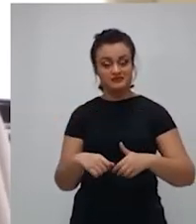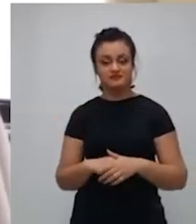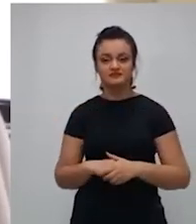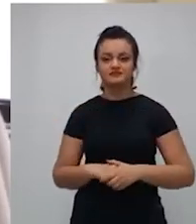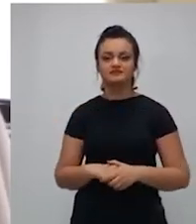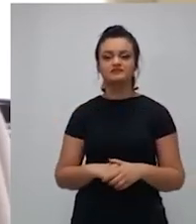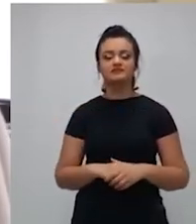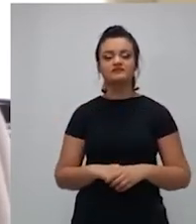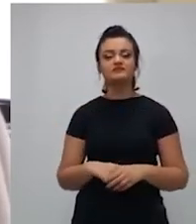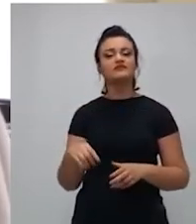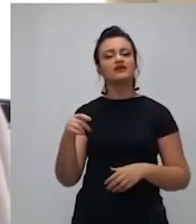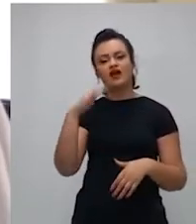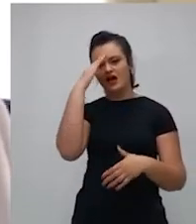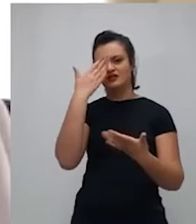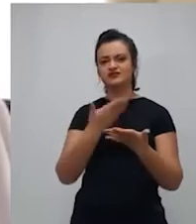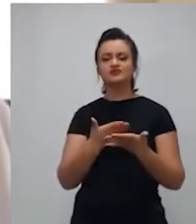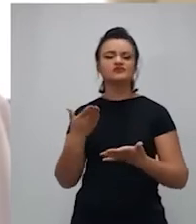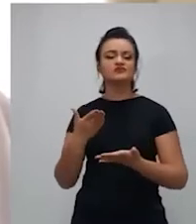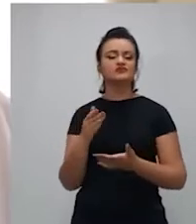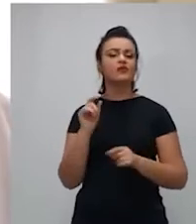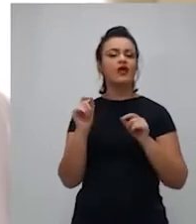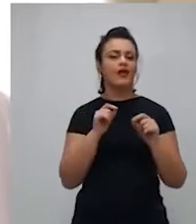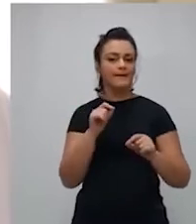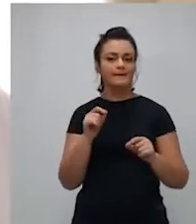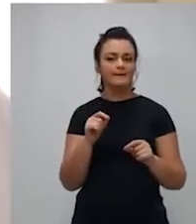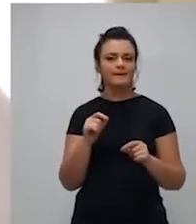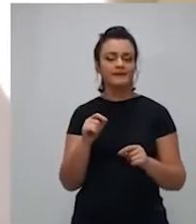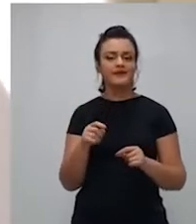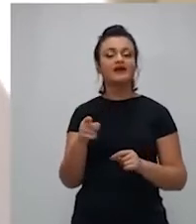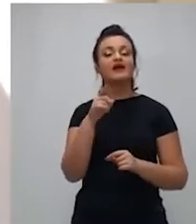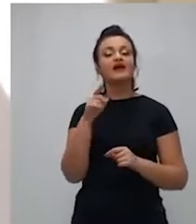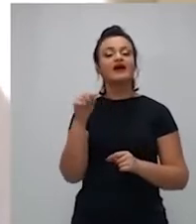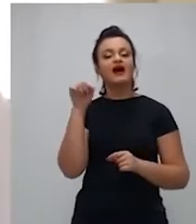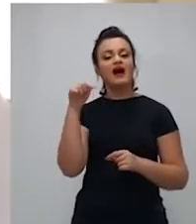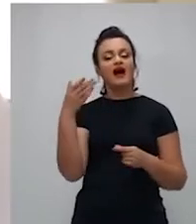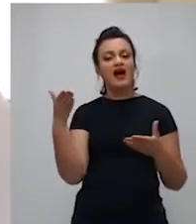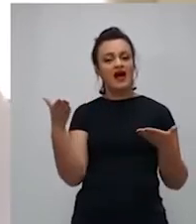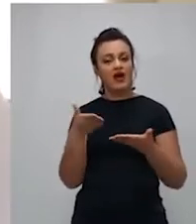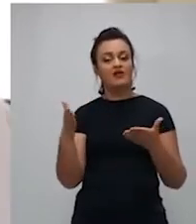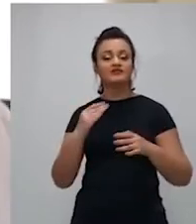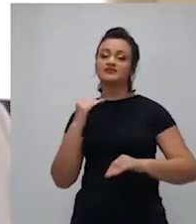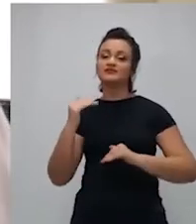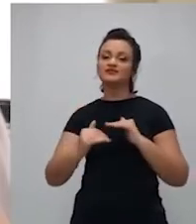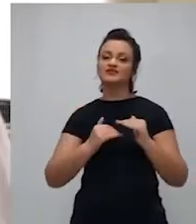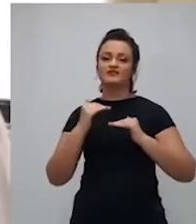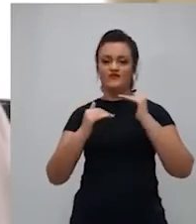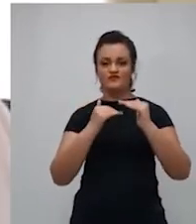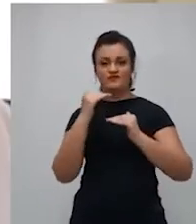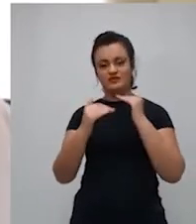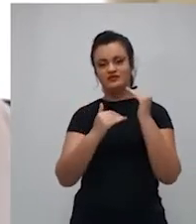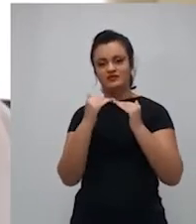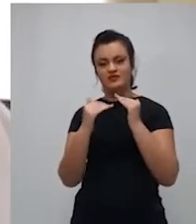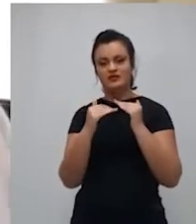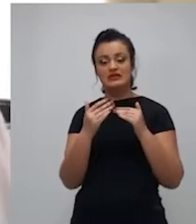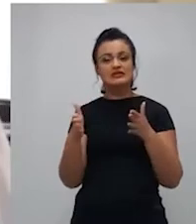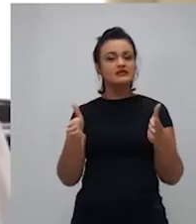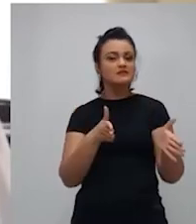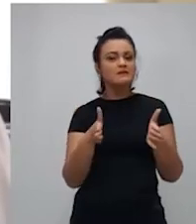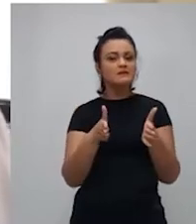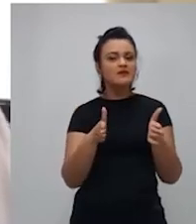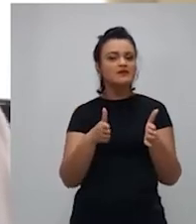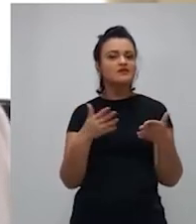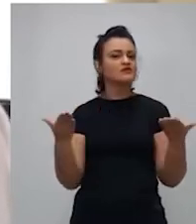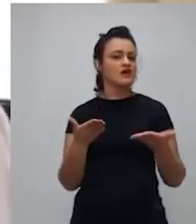2030 para os próximos anos no cenário pós-crise causada pela pandemia. Nesses momentos, as